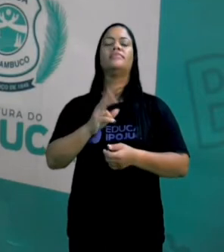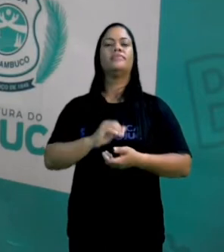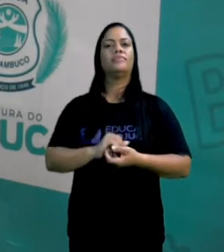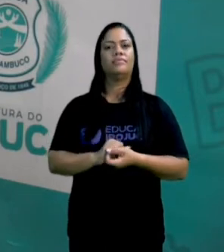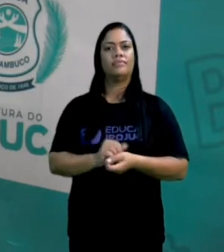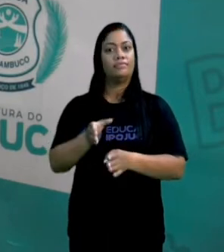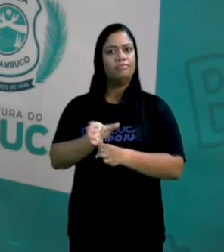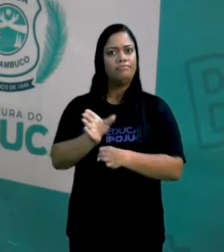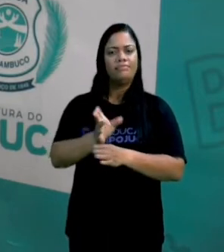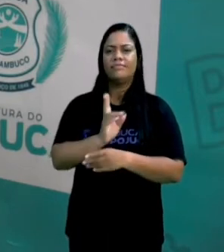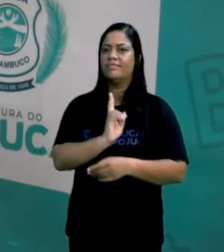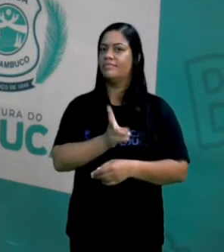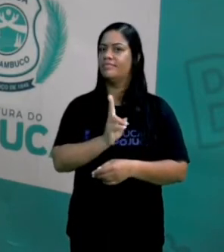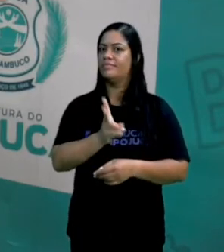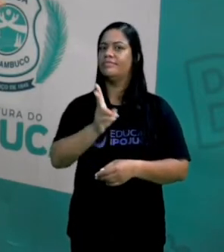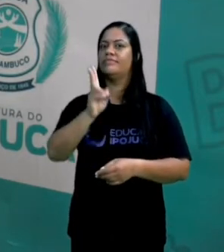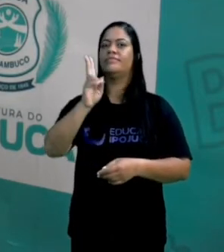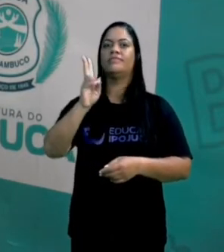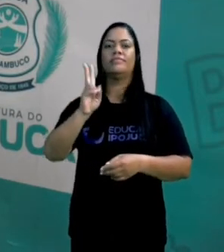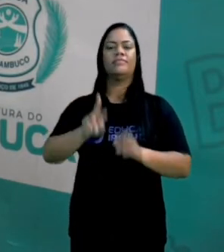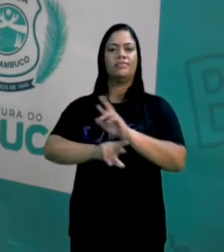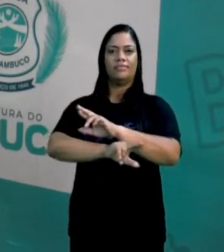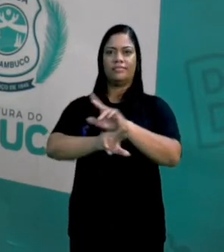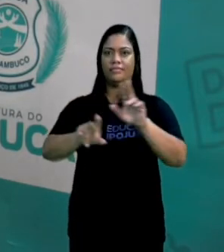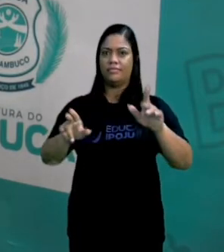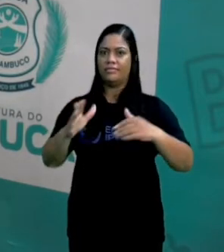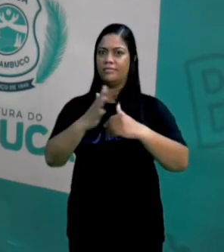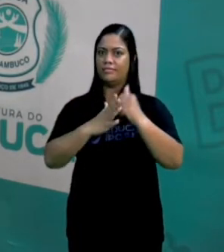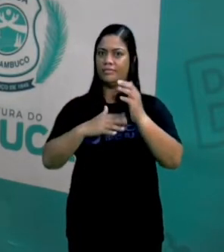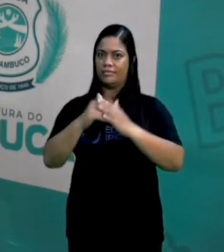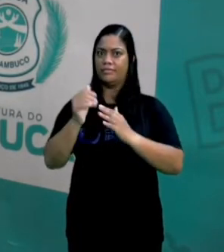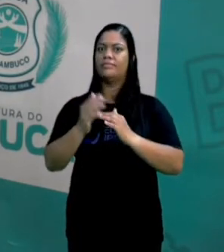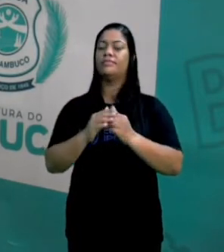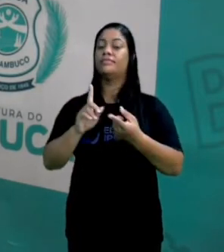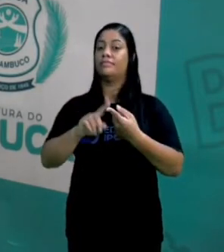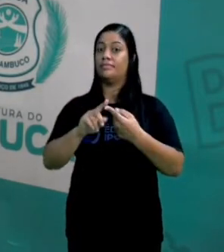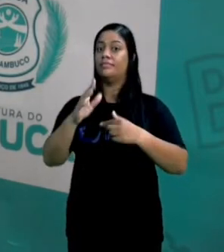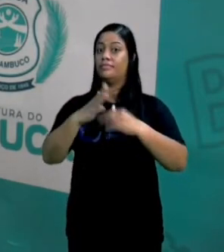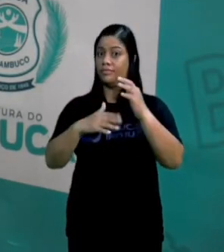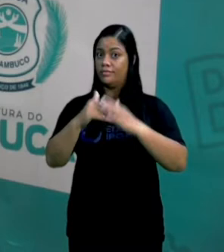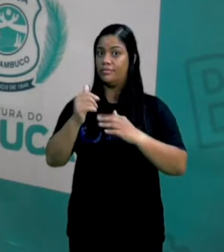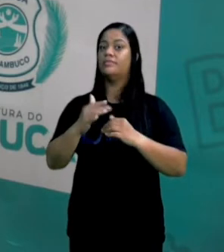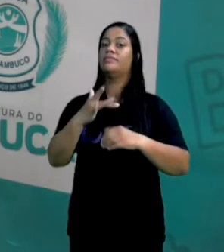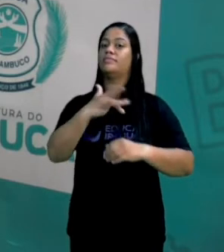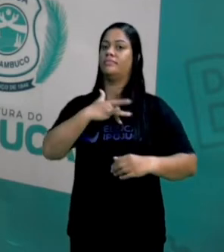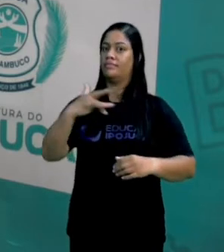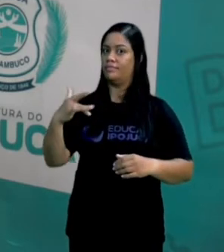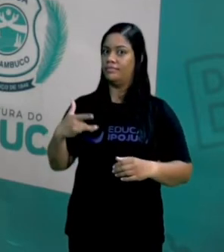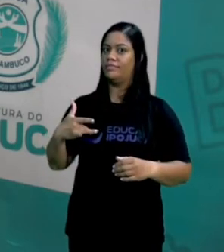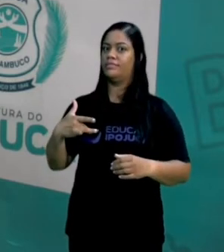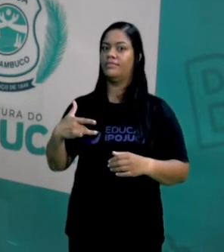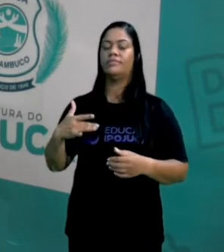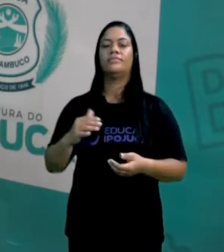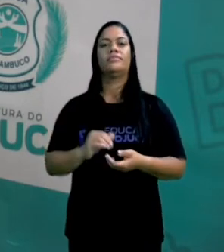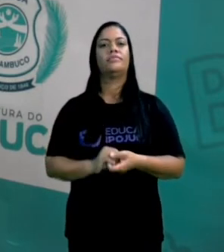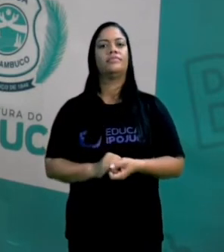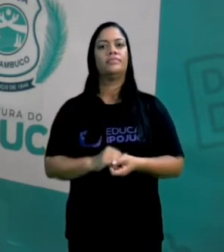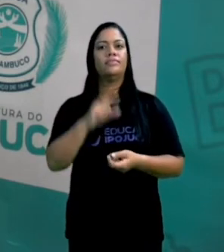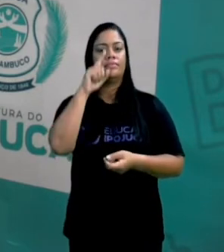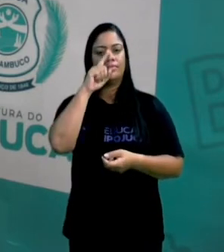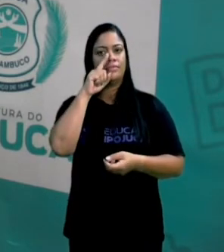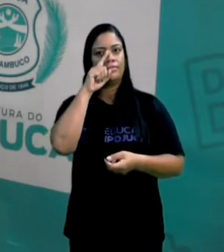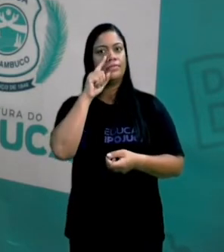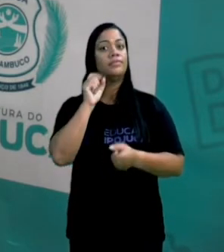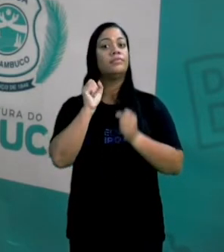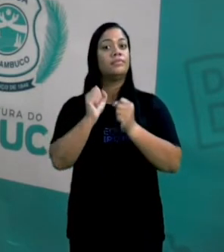fazer o exercício sempre por vários profissionais diferentes, principalmente pelos profissionais da área de saúde, mas e os riscos que isso